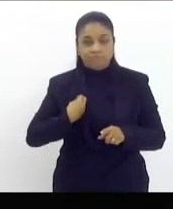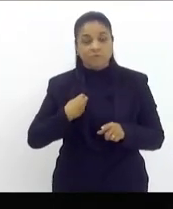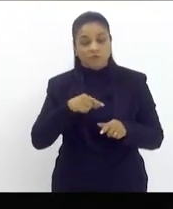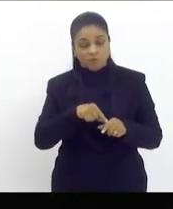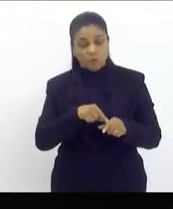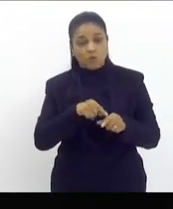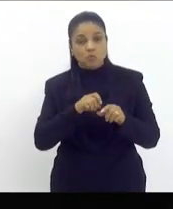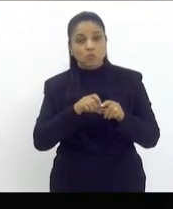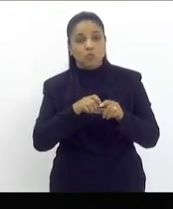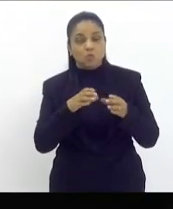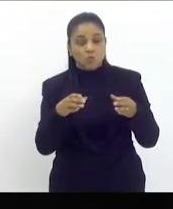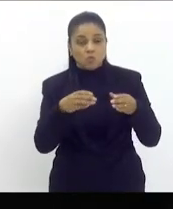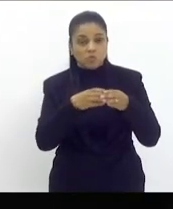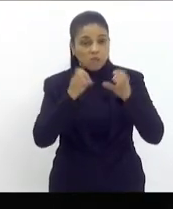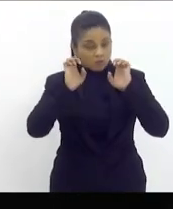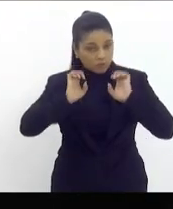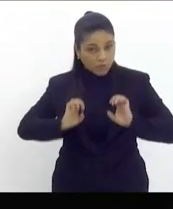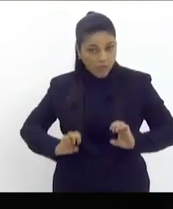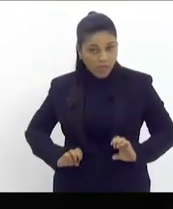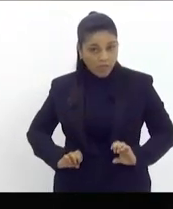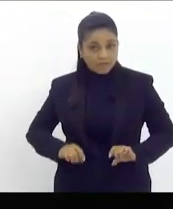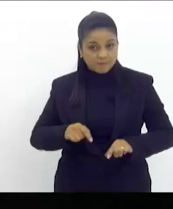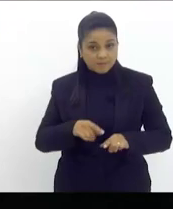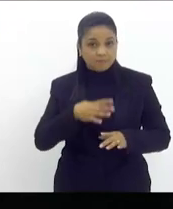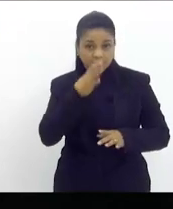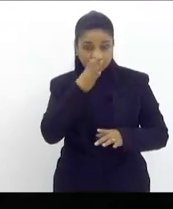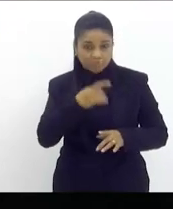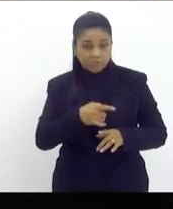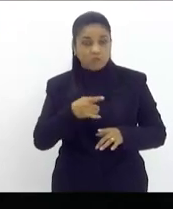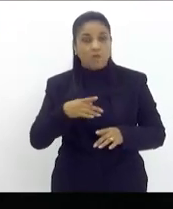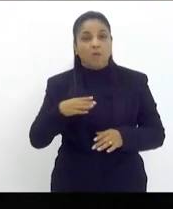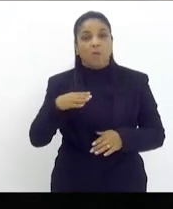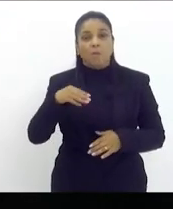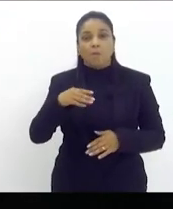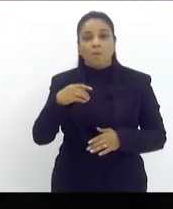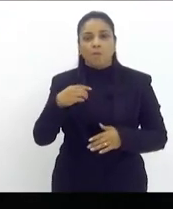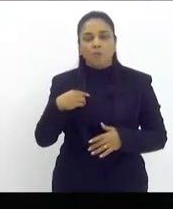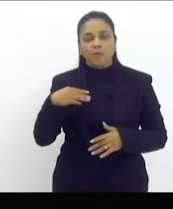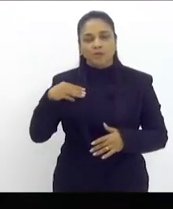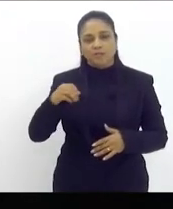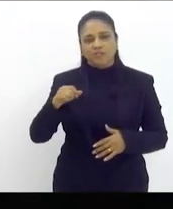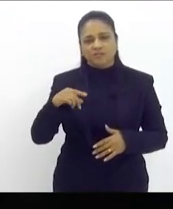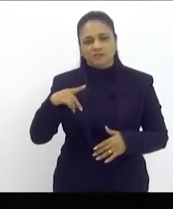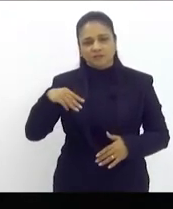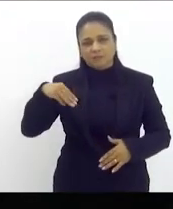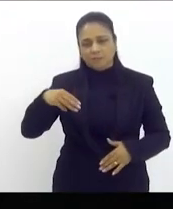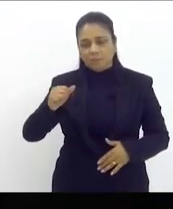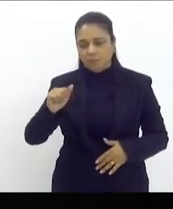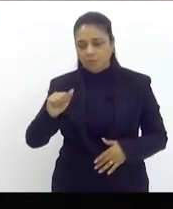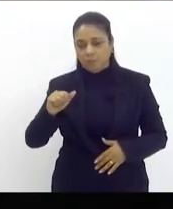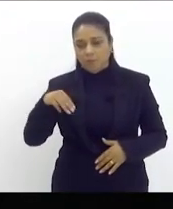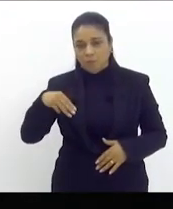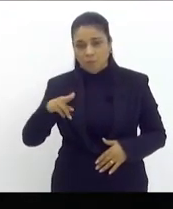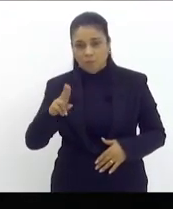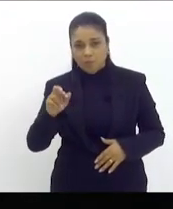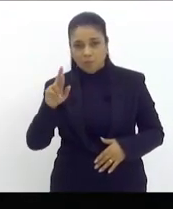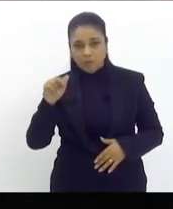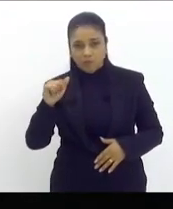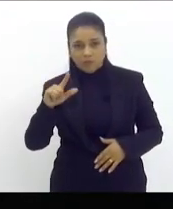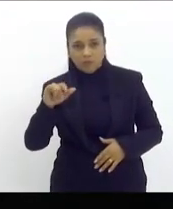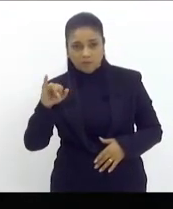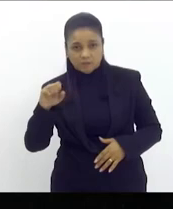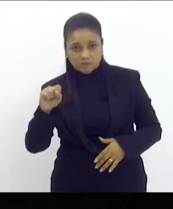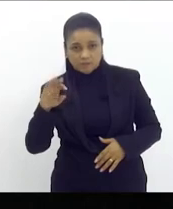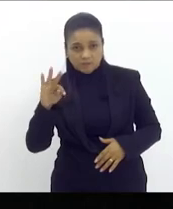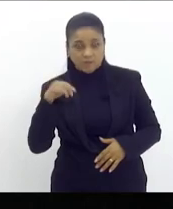ética justamente pelo ruralista Ricardo Salles por dizer a verdade na